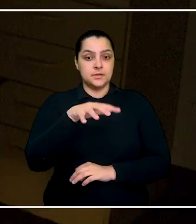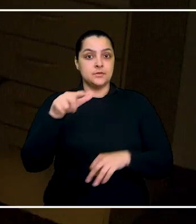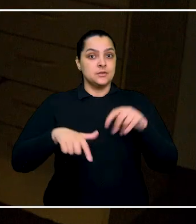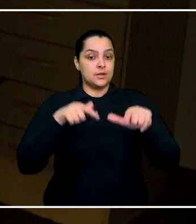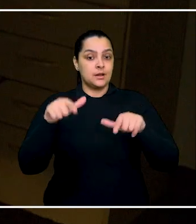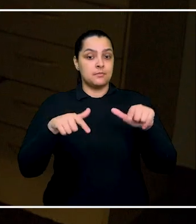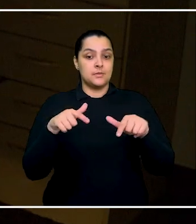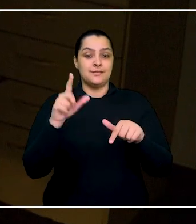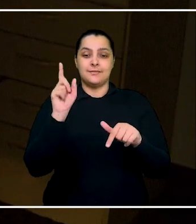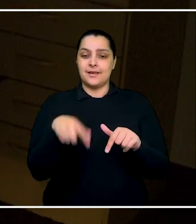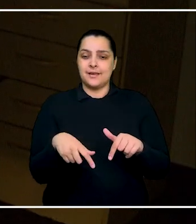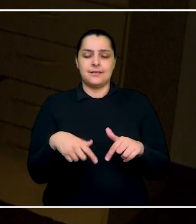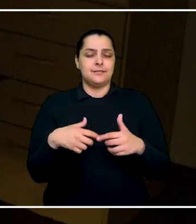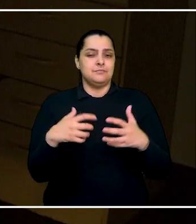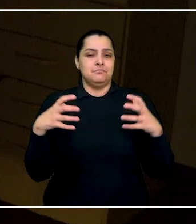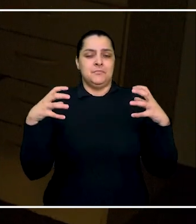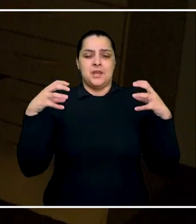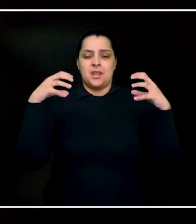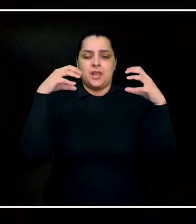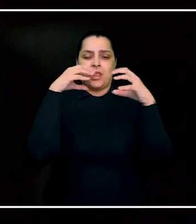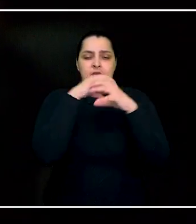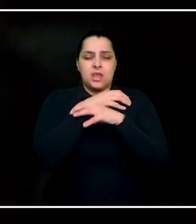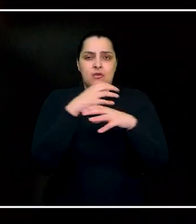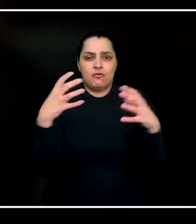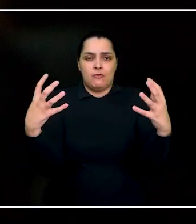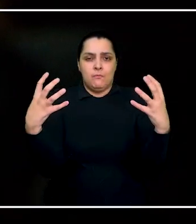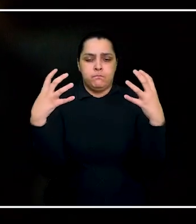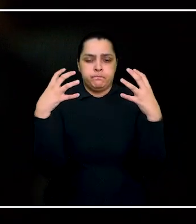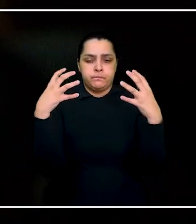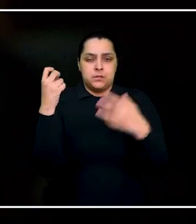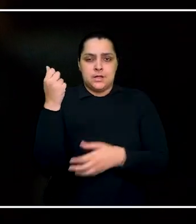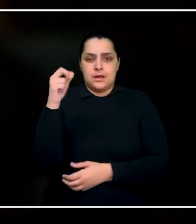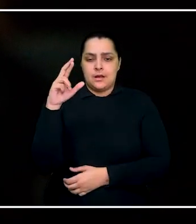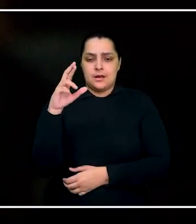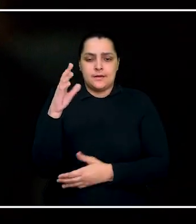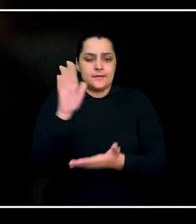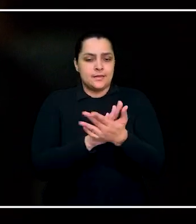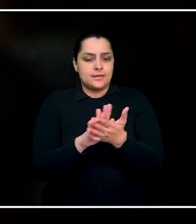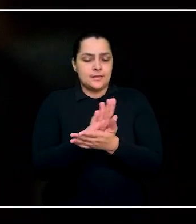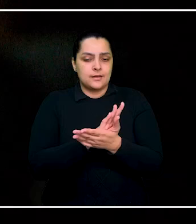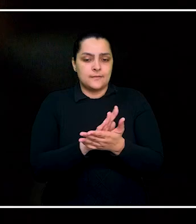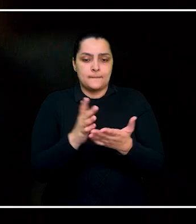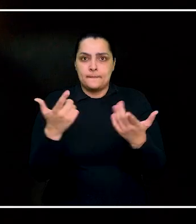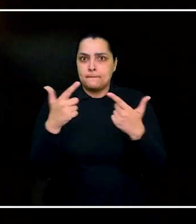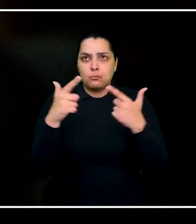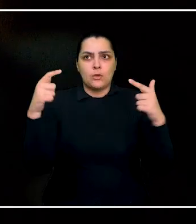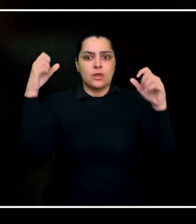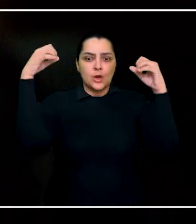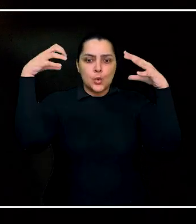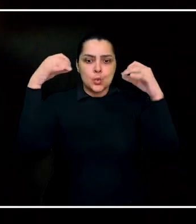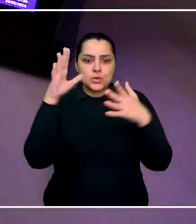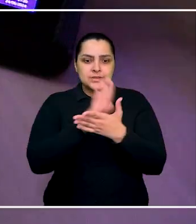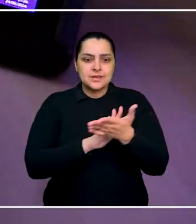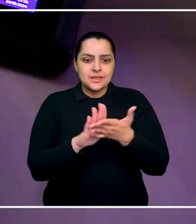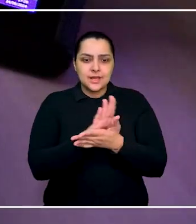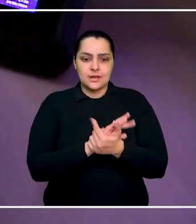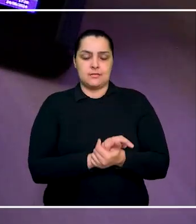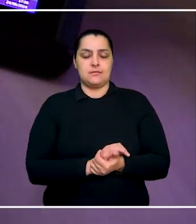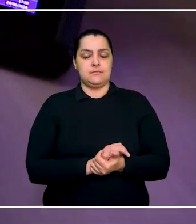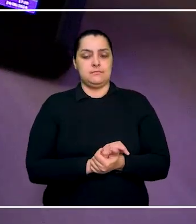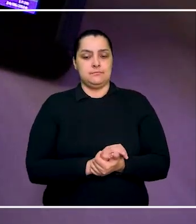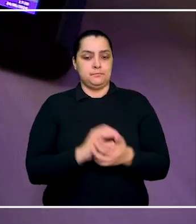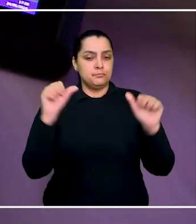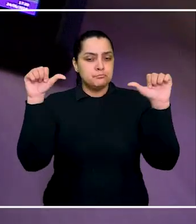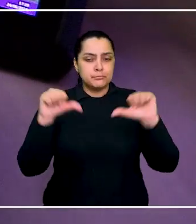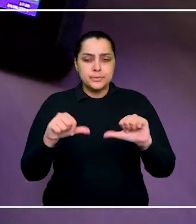de trabalho era extremamente quente, sem ar-condicionado e com péssimas condições de iluminação. Segundo